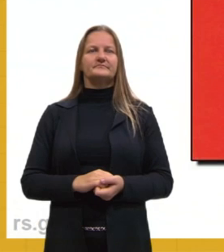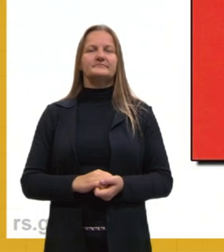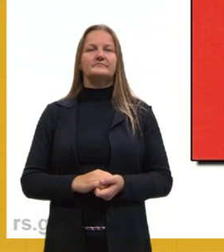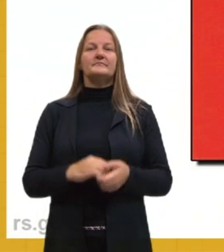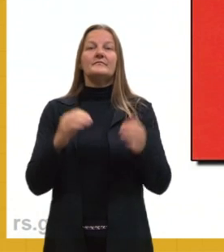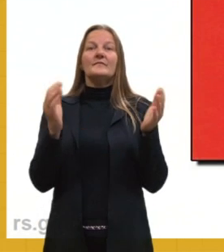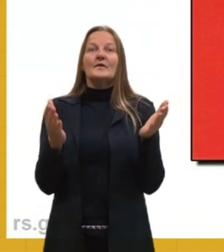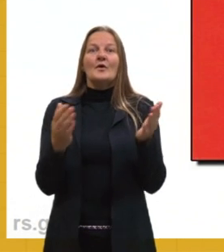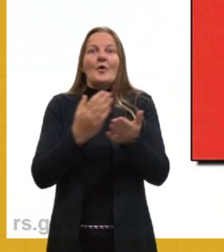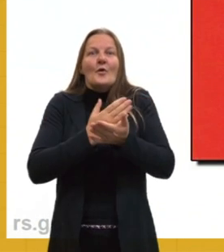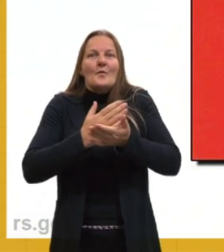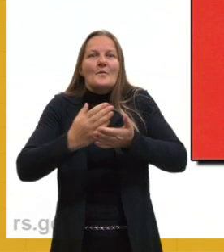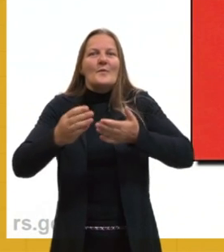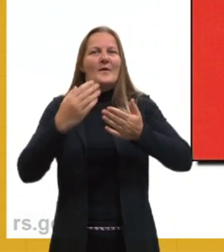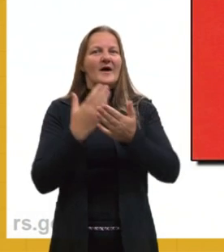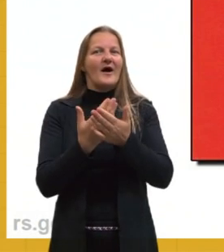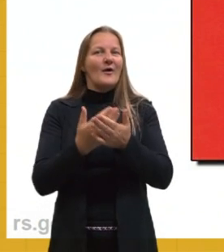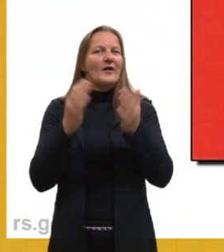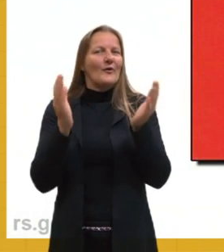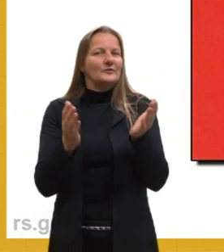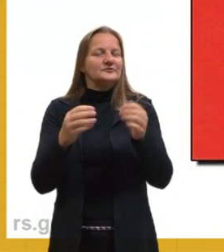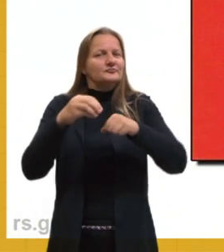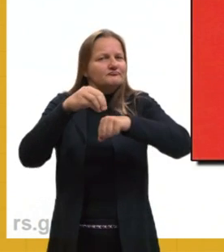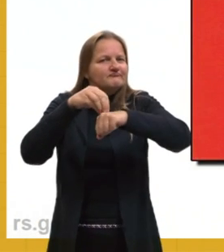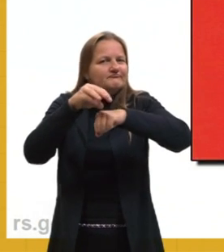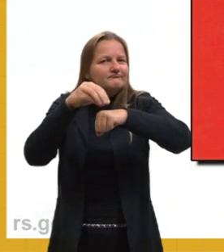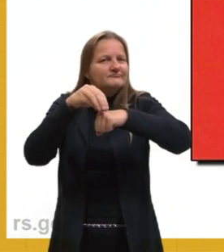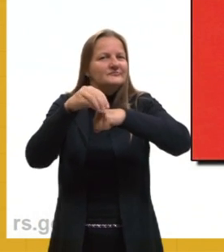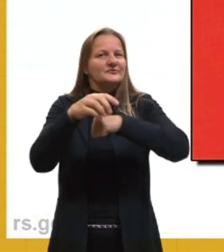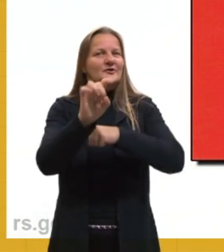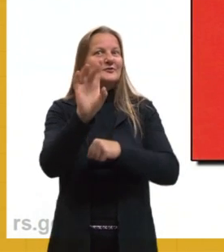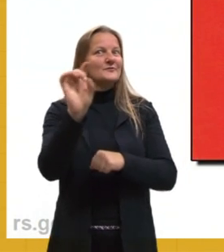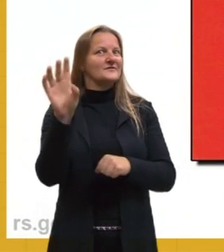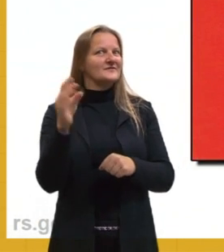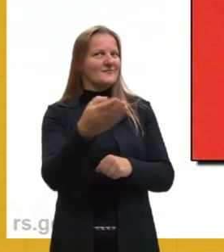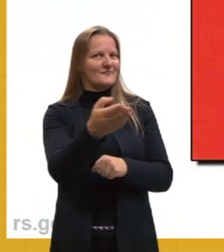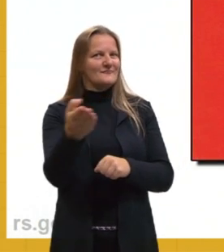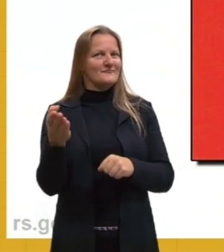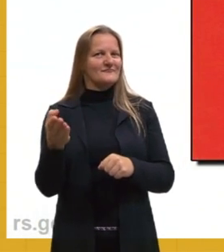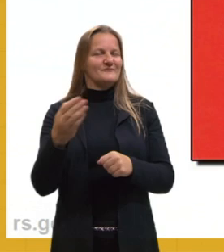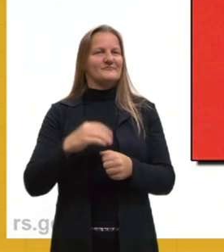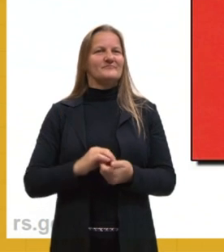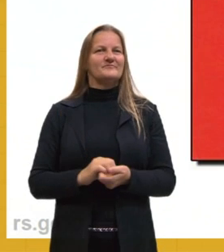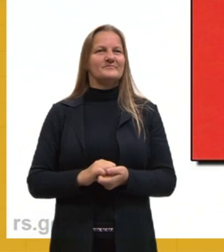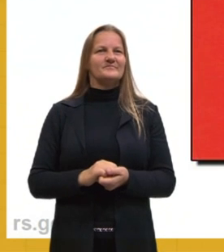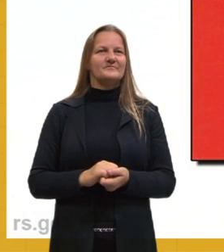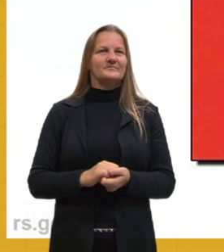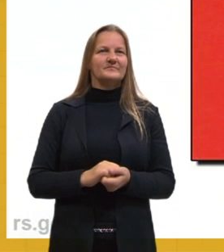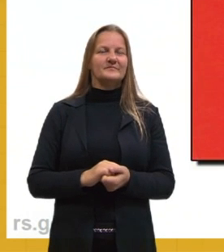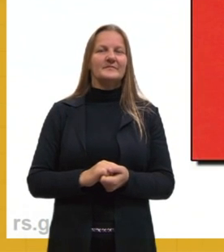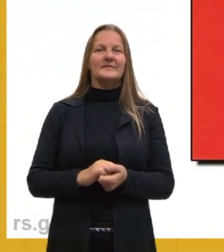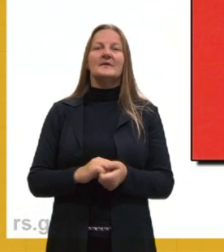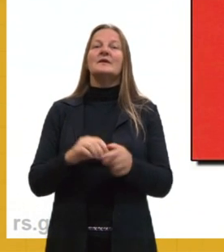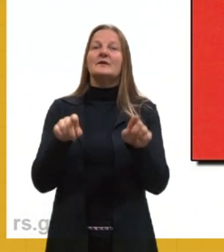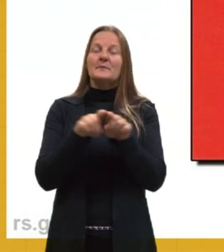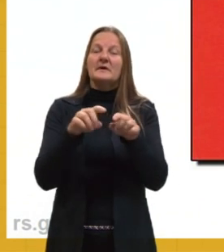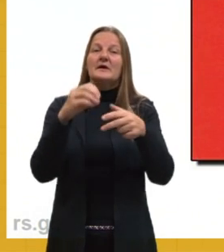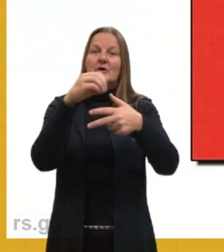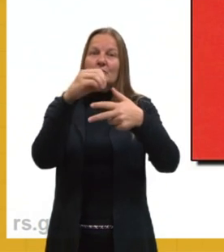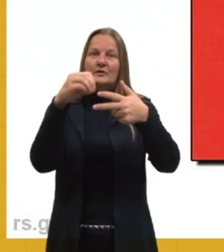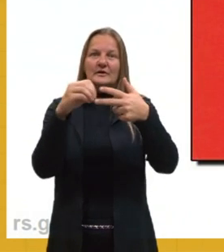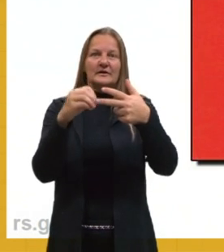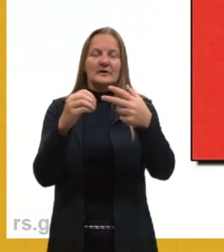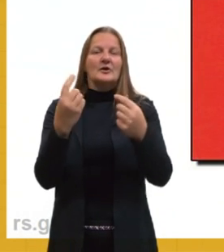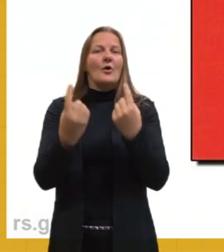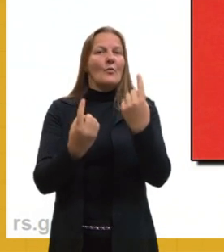Bom, para iniciar a nossa aula de hoje eu quero fazer uma recomendação bem especial para vocês. Inclusive as questões do ENEM, muitas